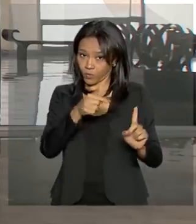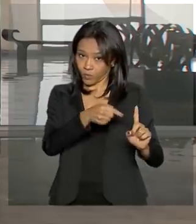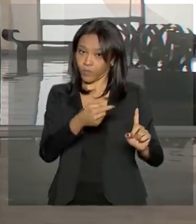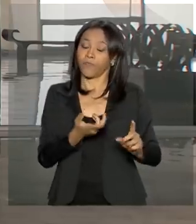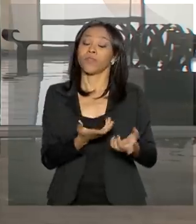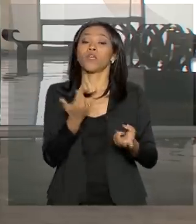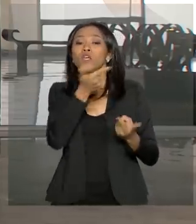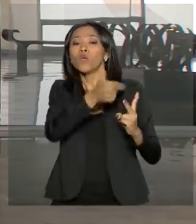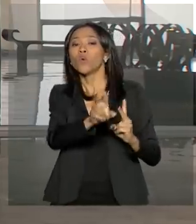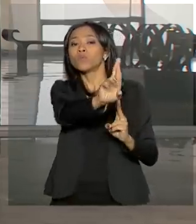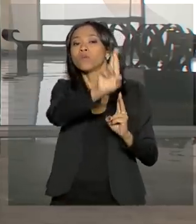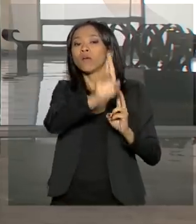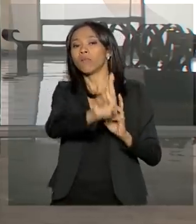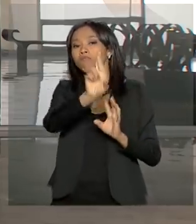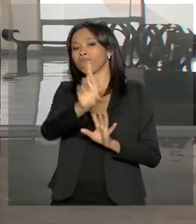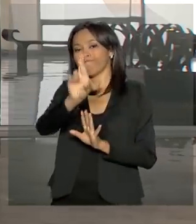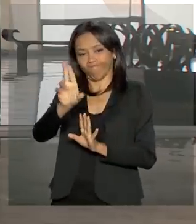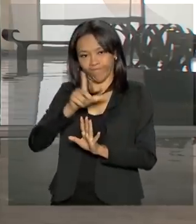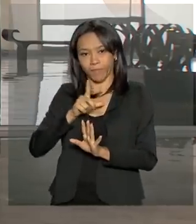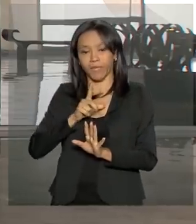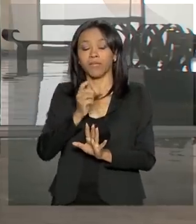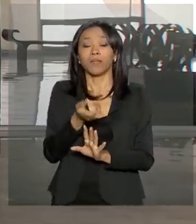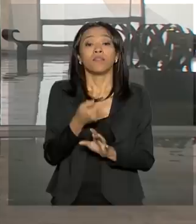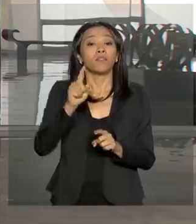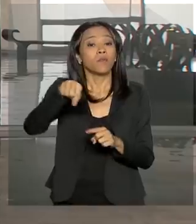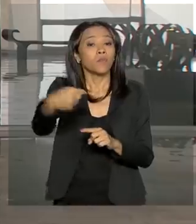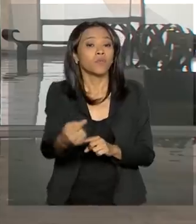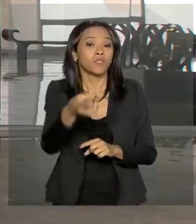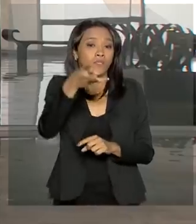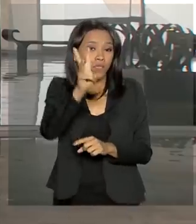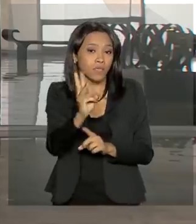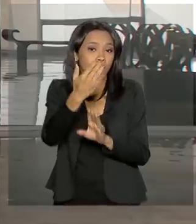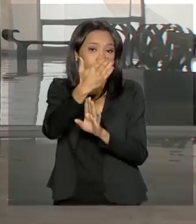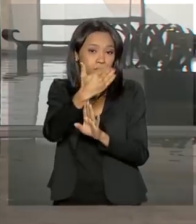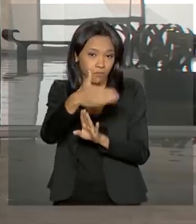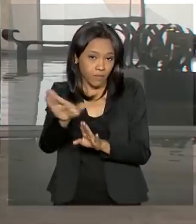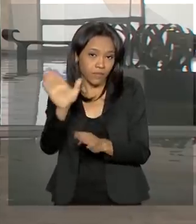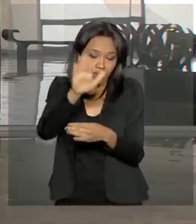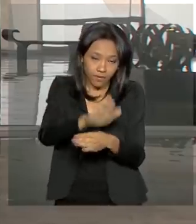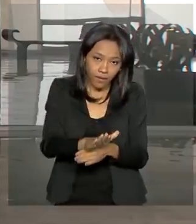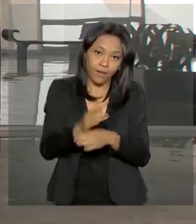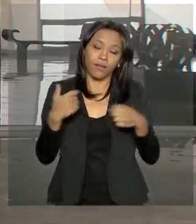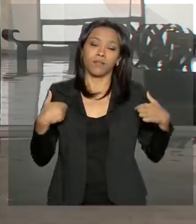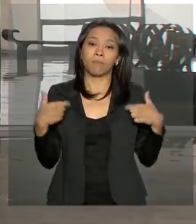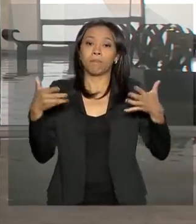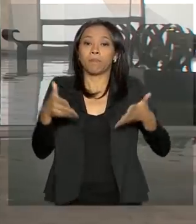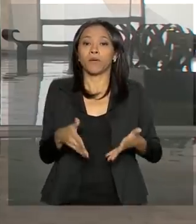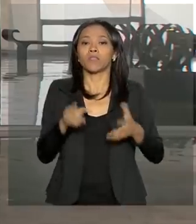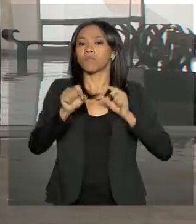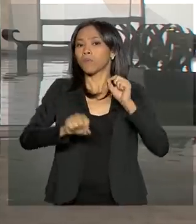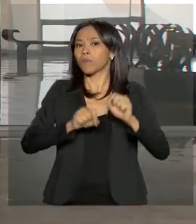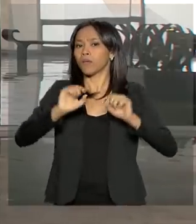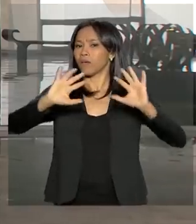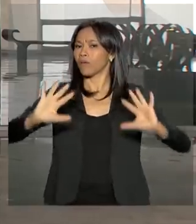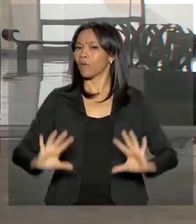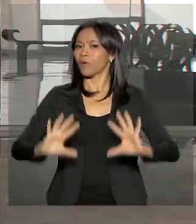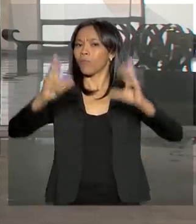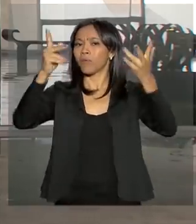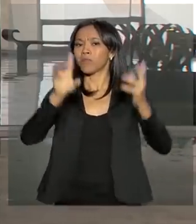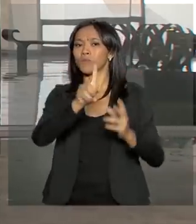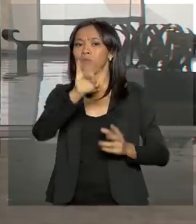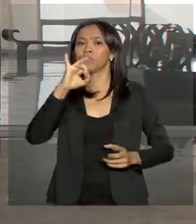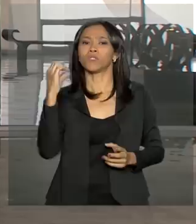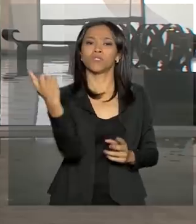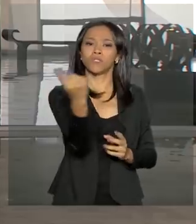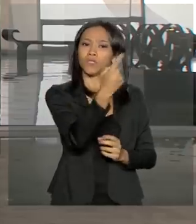representantes do órgão. Em seguida, às três e meia da tarde, ele participa da cerimônia alusiva ao Dia Internacional da